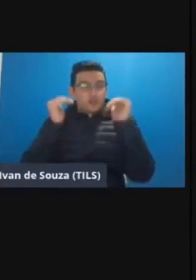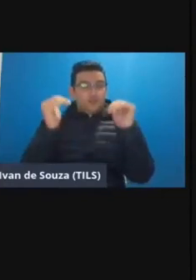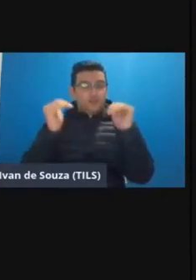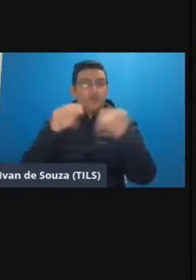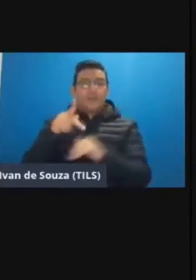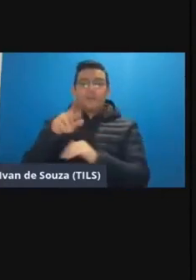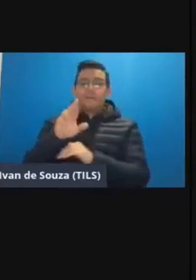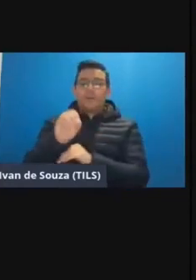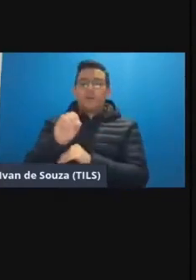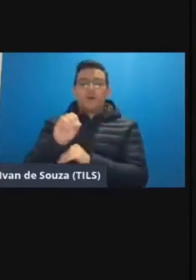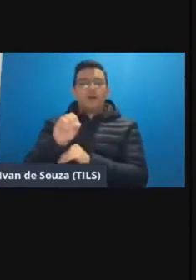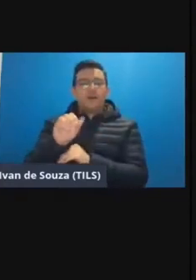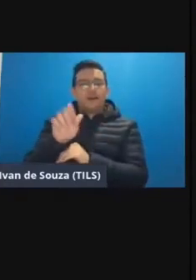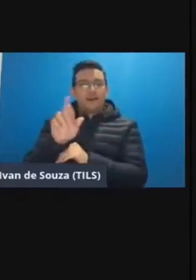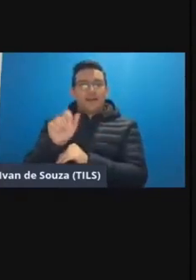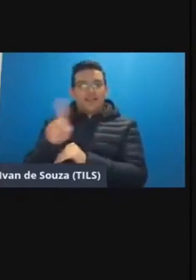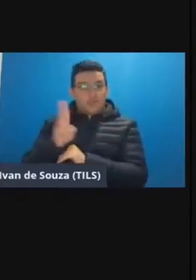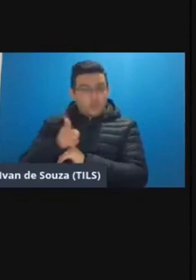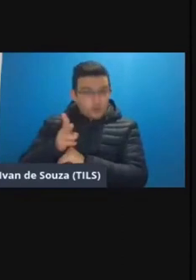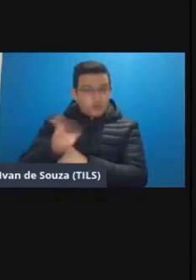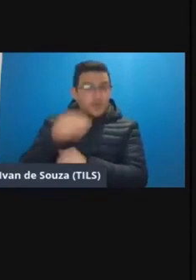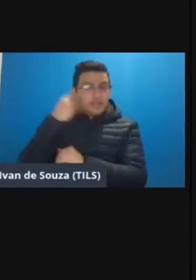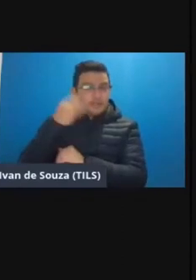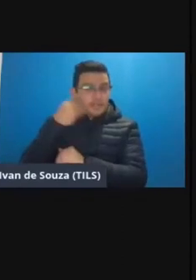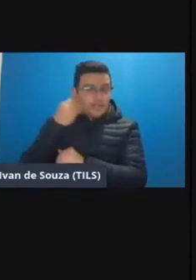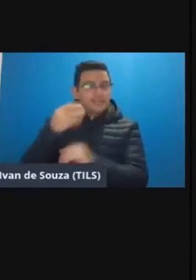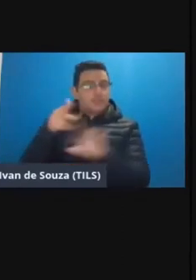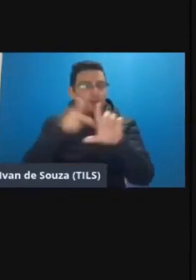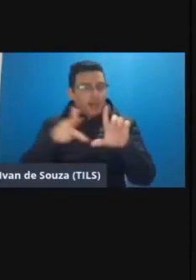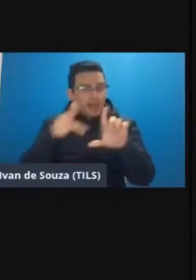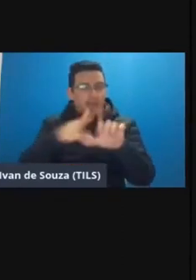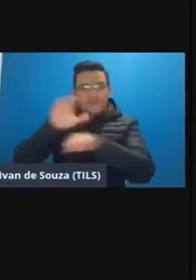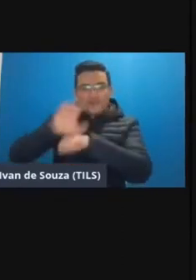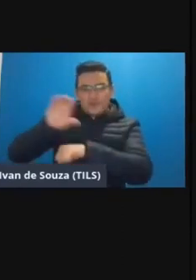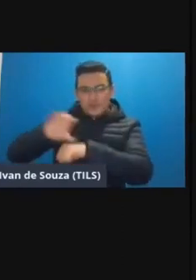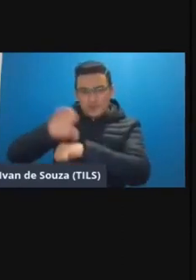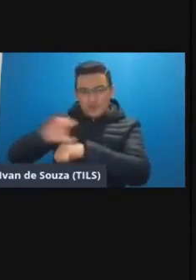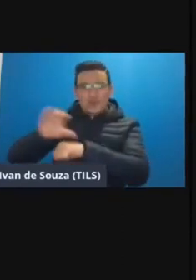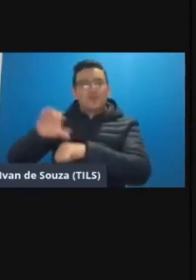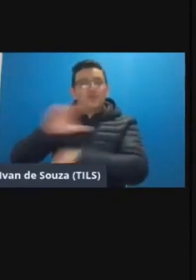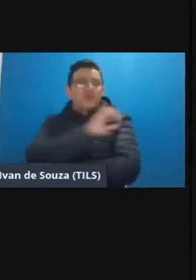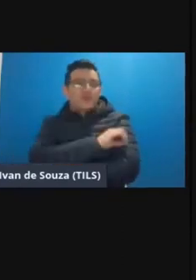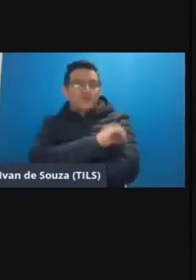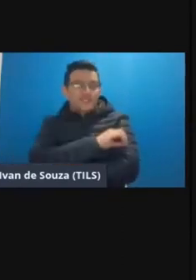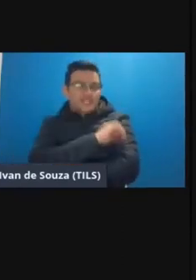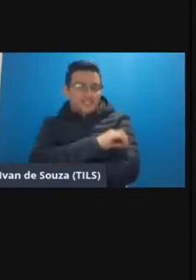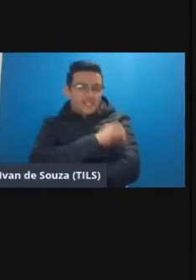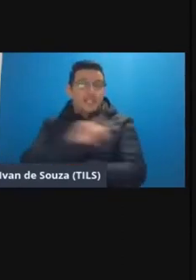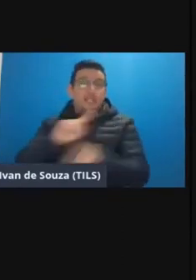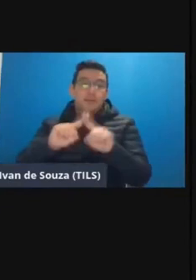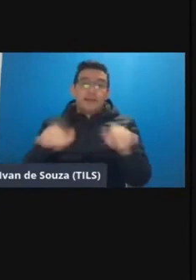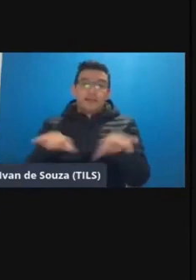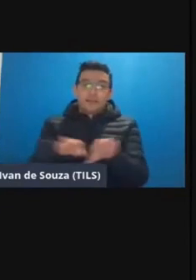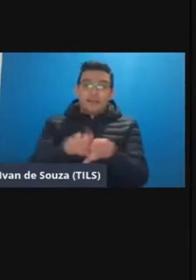nós vamos manter esse eixo dessas vivências com lives cursos web oficinas mas também teremos